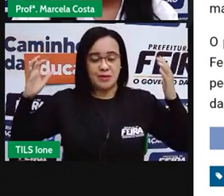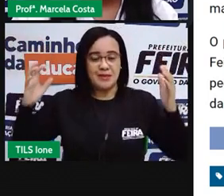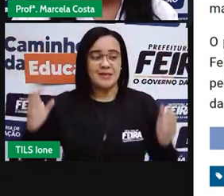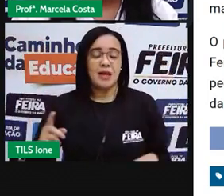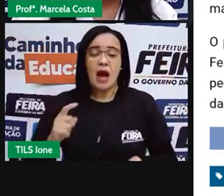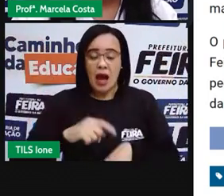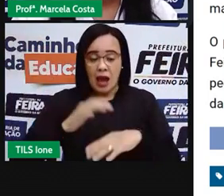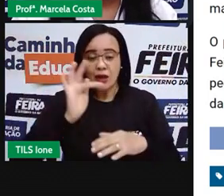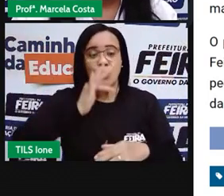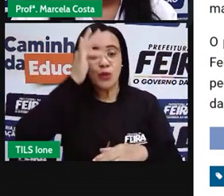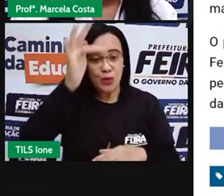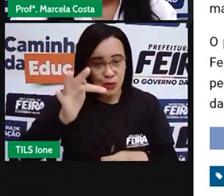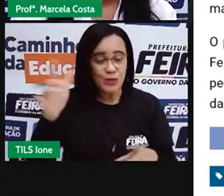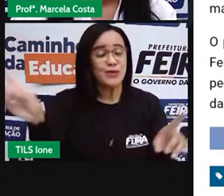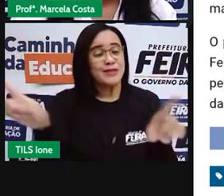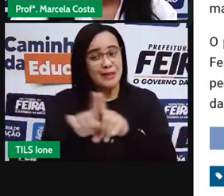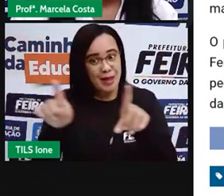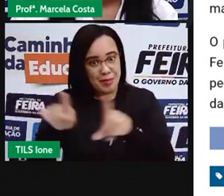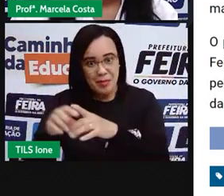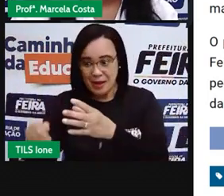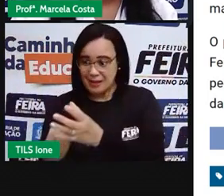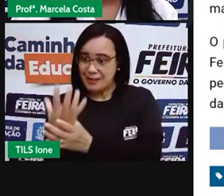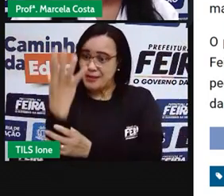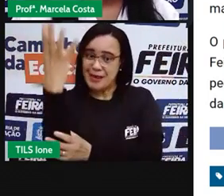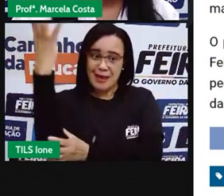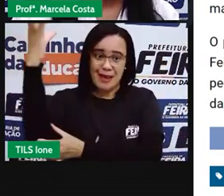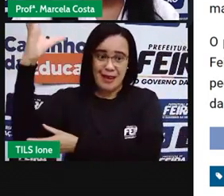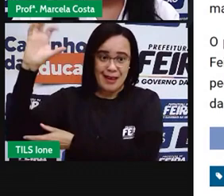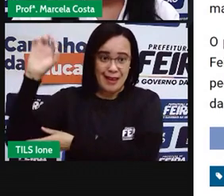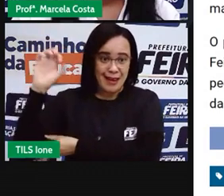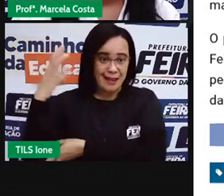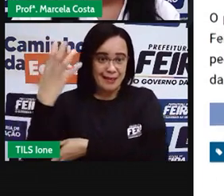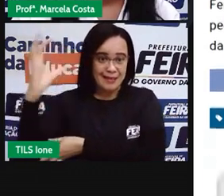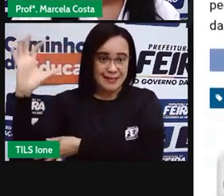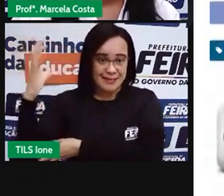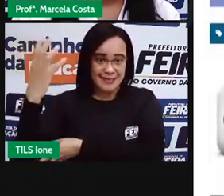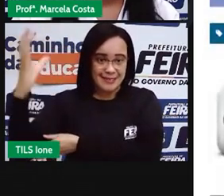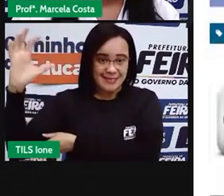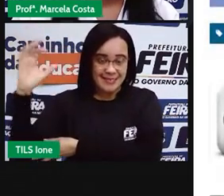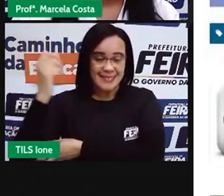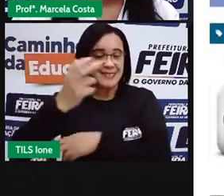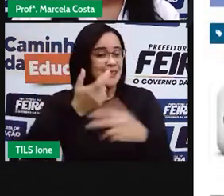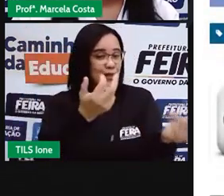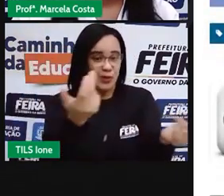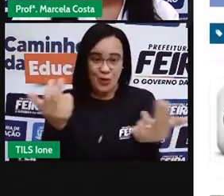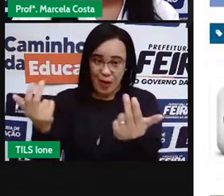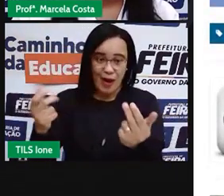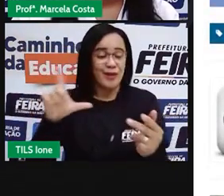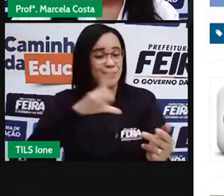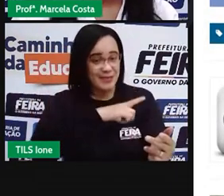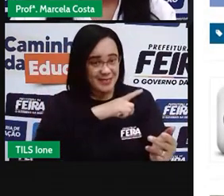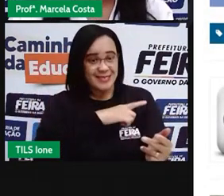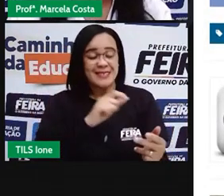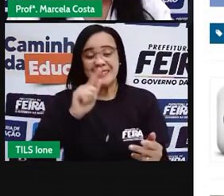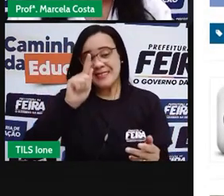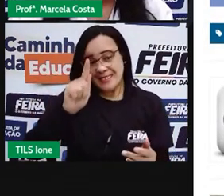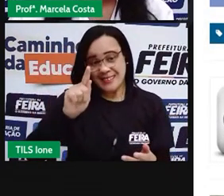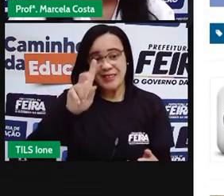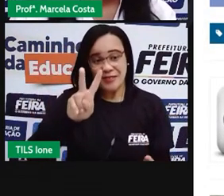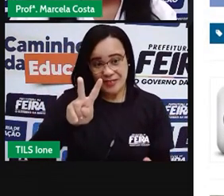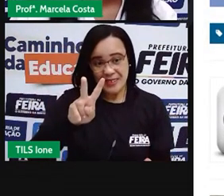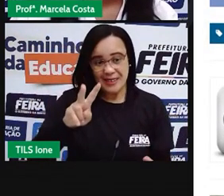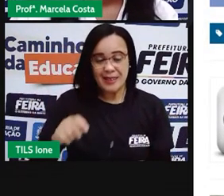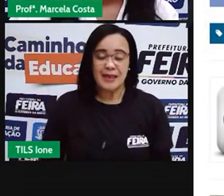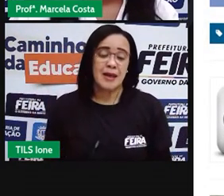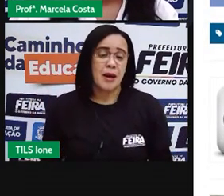Entre os flambodes, um dos marcos da vegetação da Getúlio Vardas. O projeto, ao